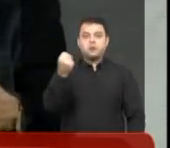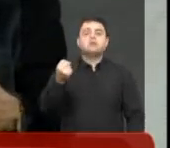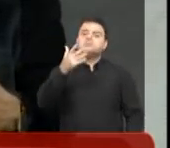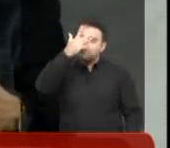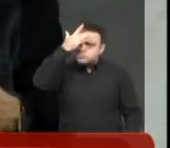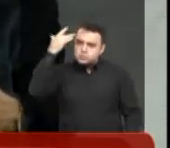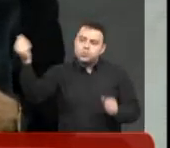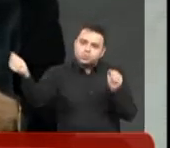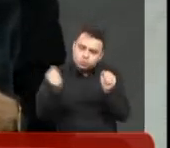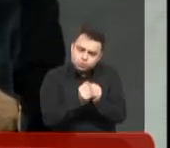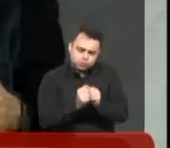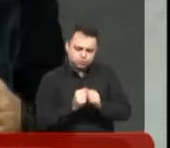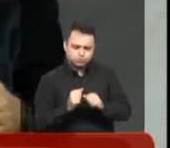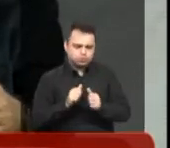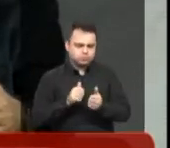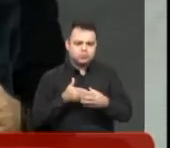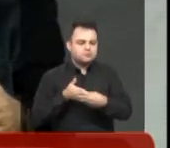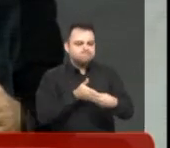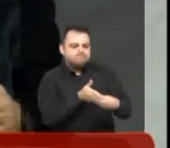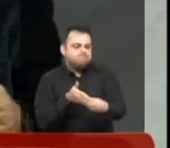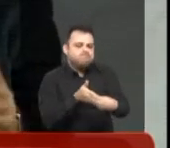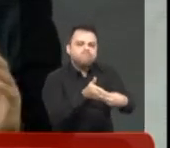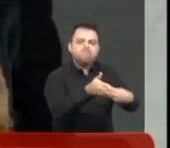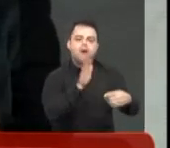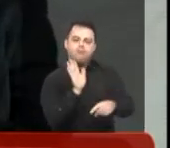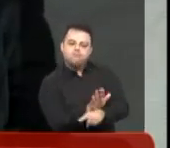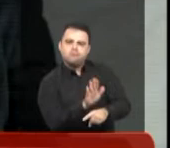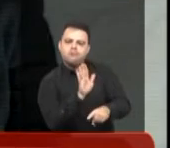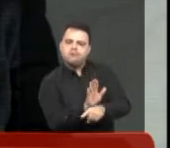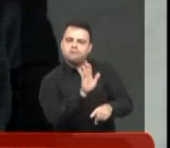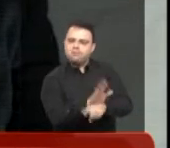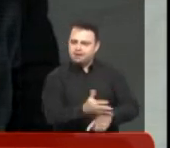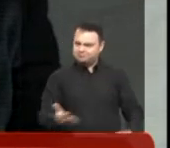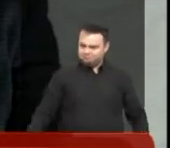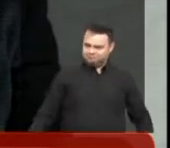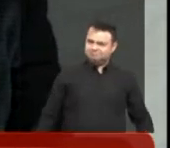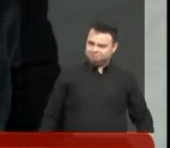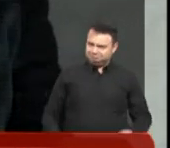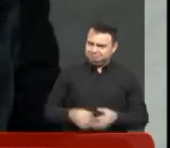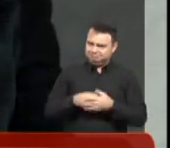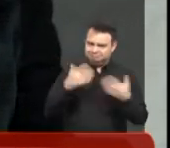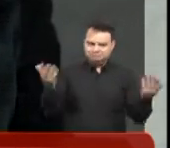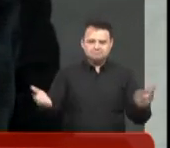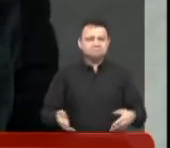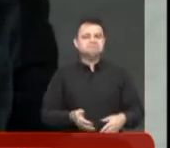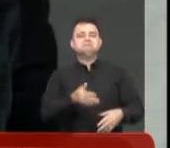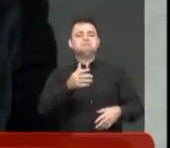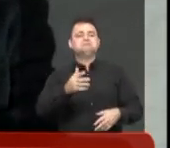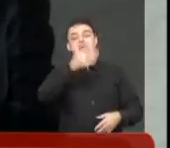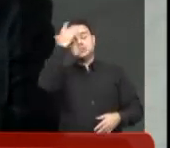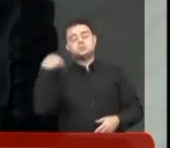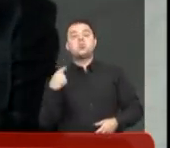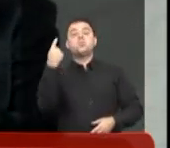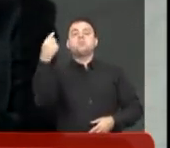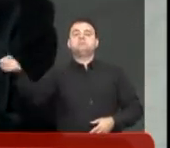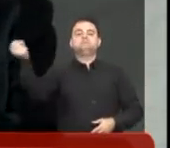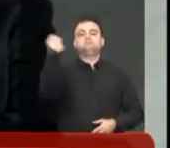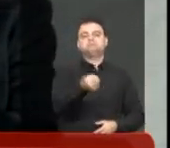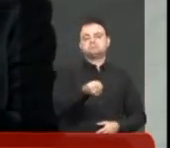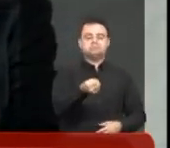individualizar o tratamento. Para essas pessoas, você não pode generalizar. Às vezes, ah, um auxiliar atende 4, 5